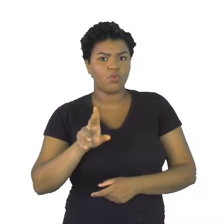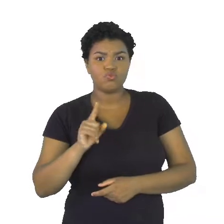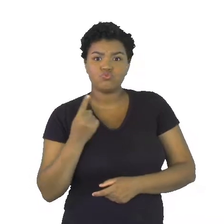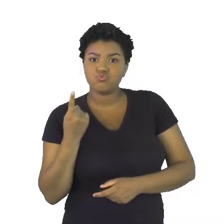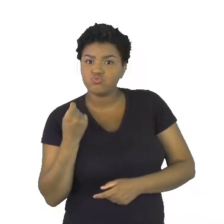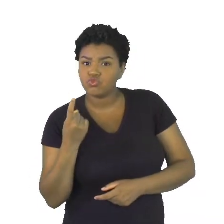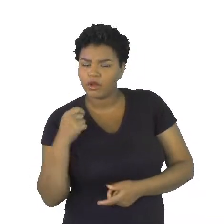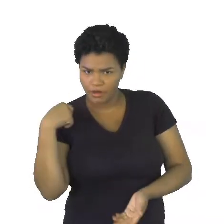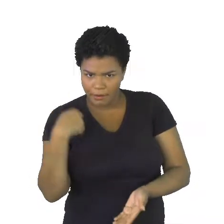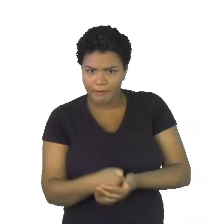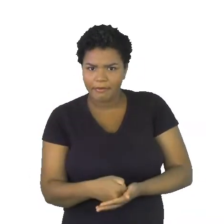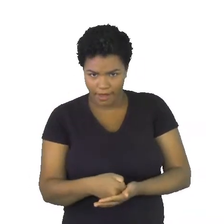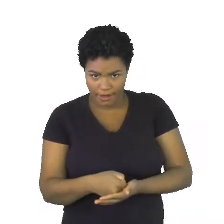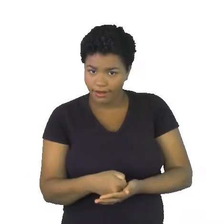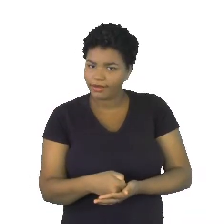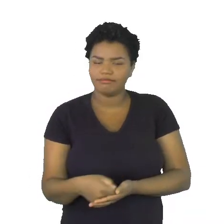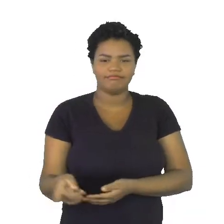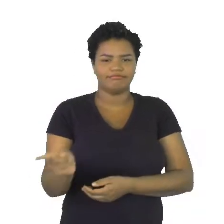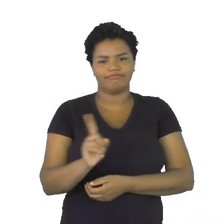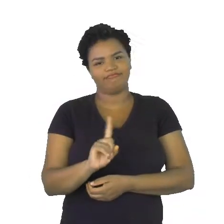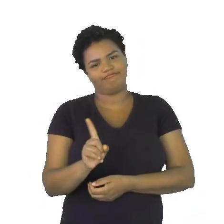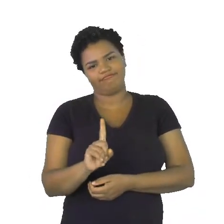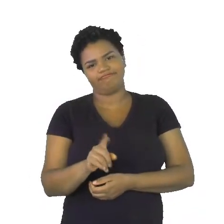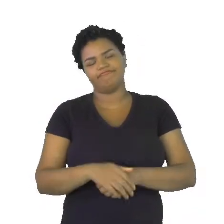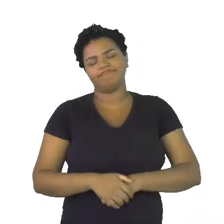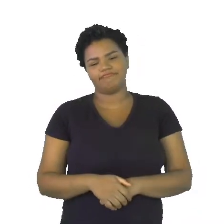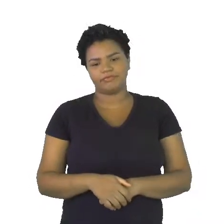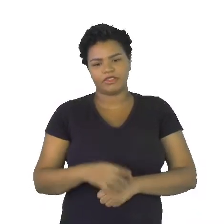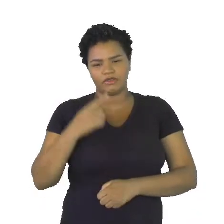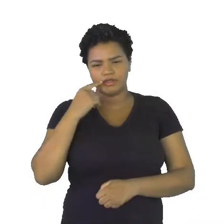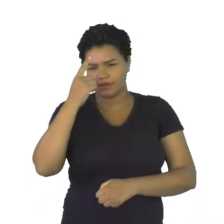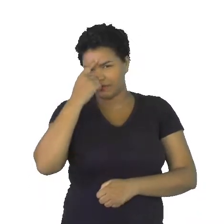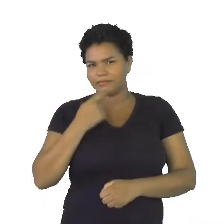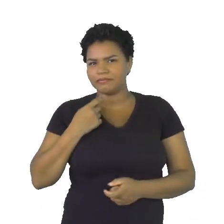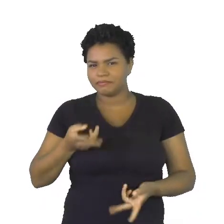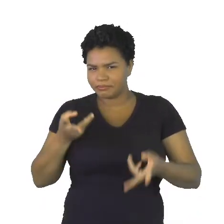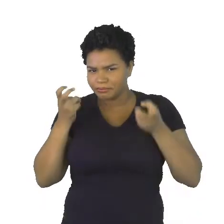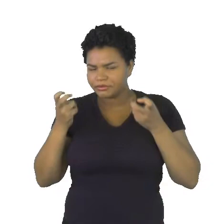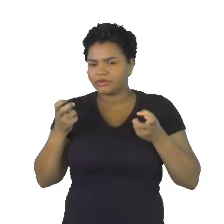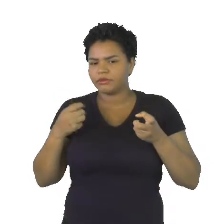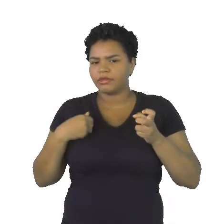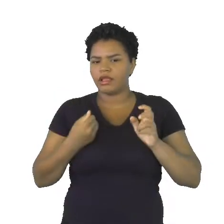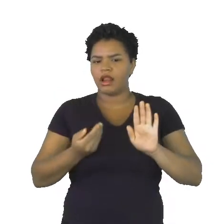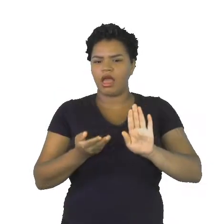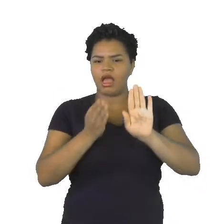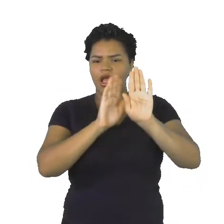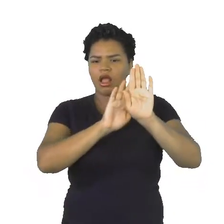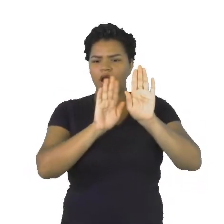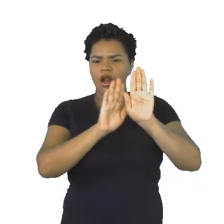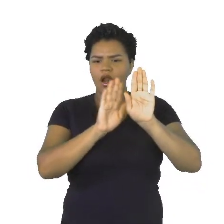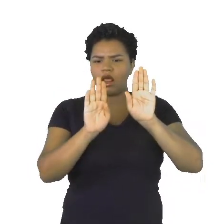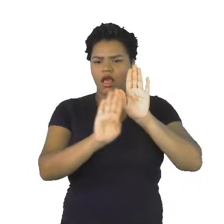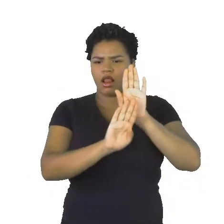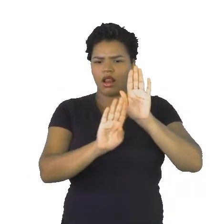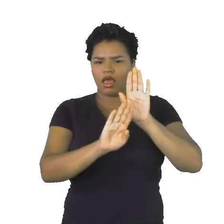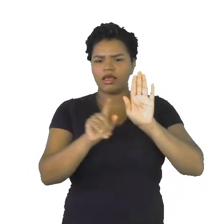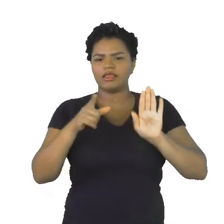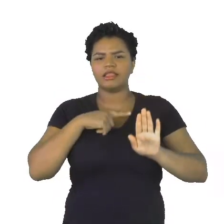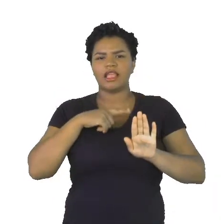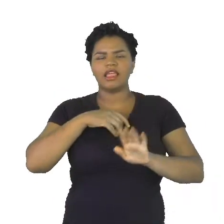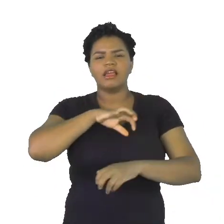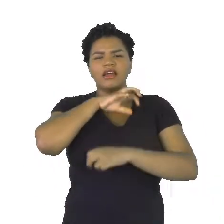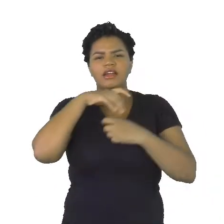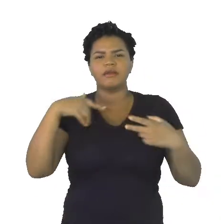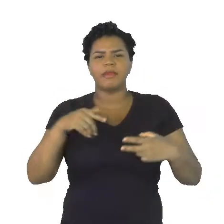vocês observarem o detalhe aí da imagem dessa campanha, lá no fundinho, tem alguns animais lá do Alasca que